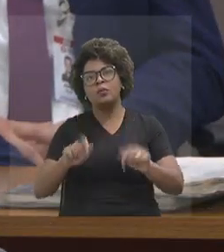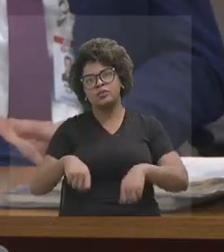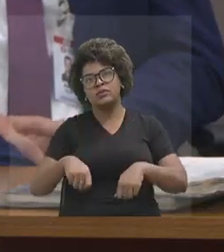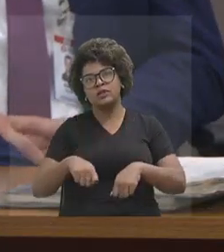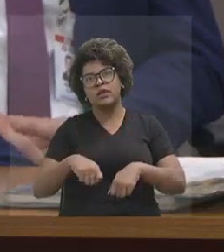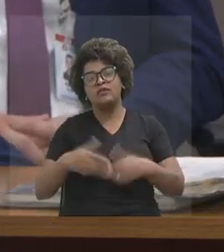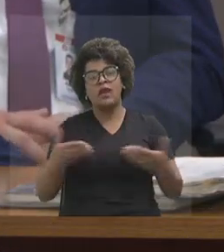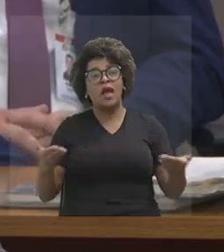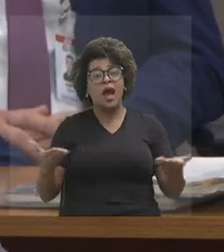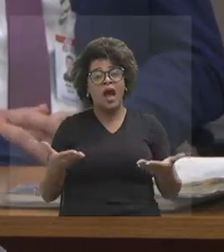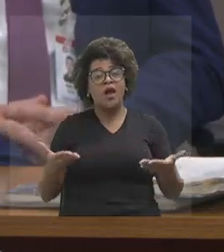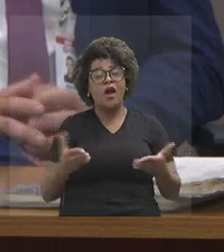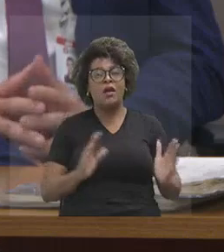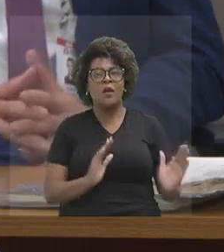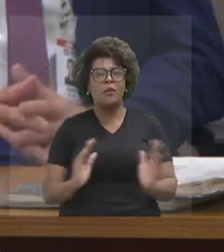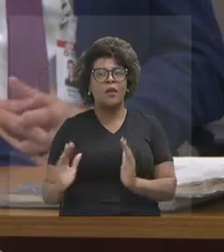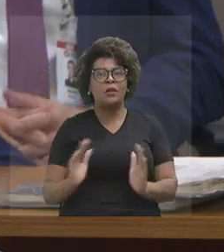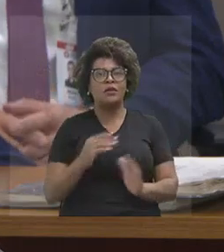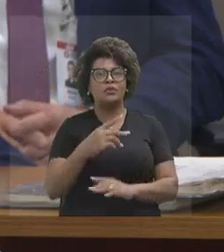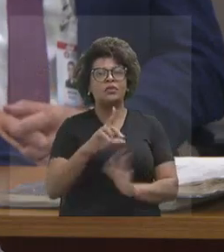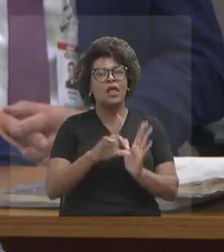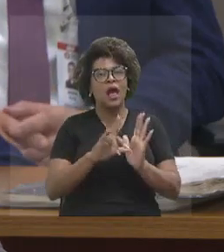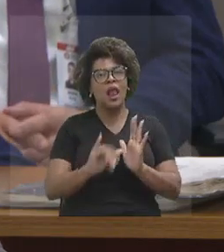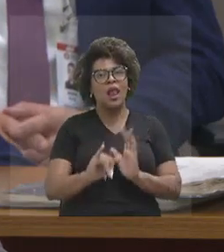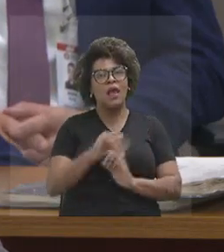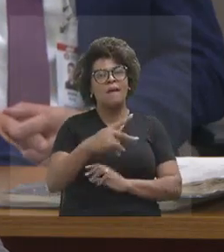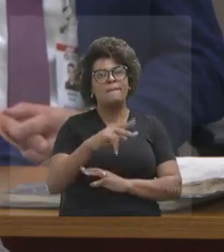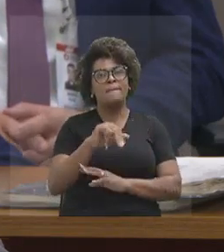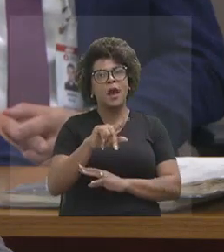Gustavo agora, interessante fazer isso, nesse momento, inclusive.